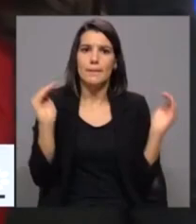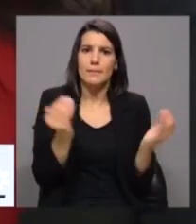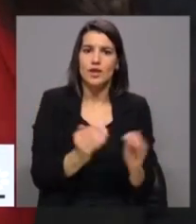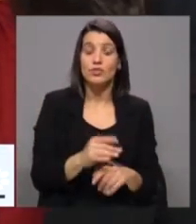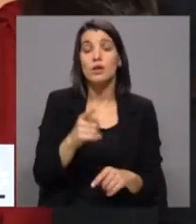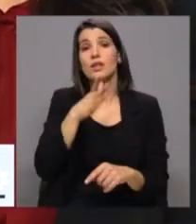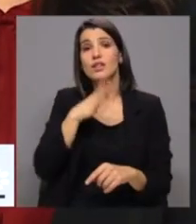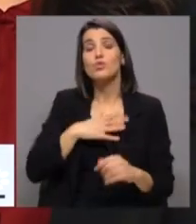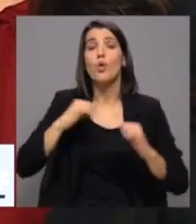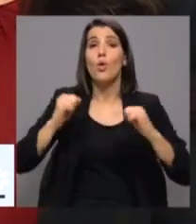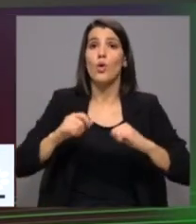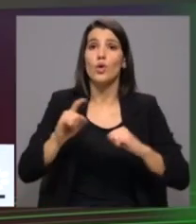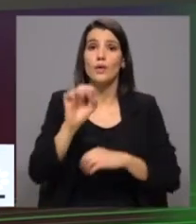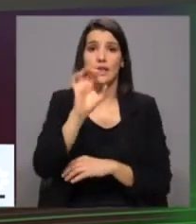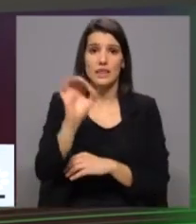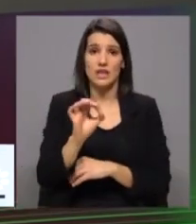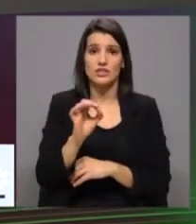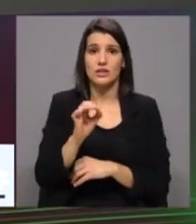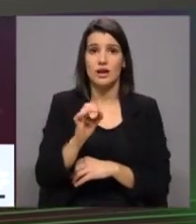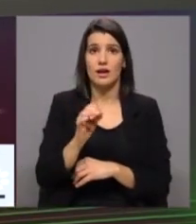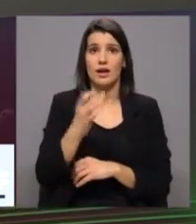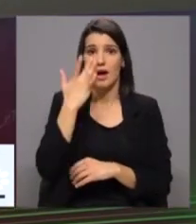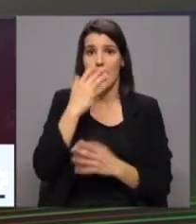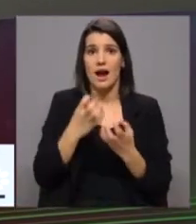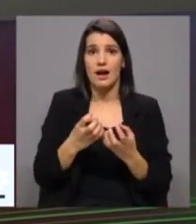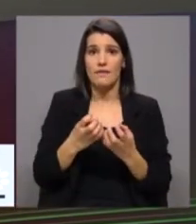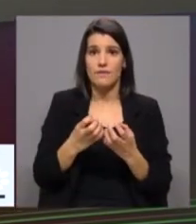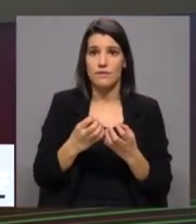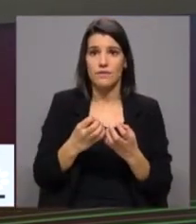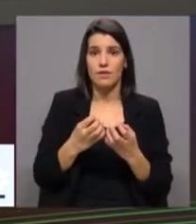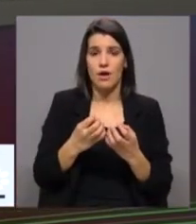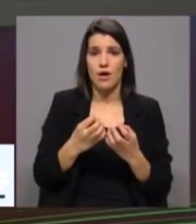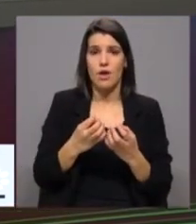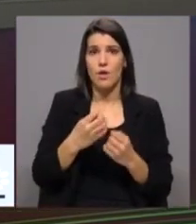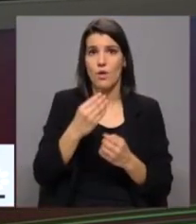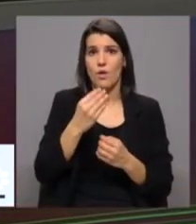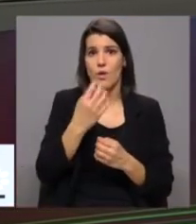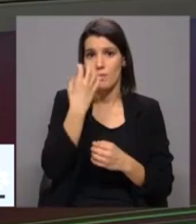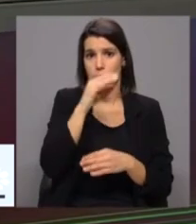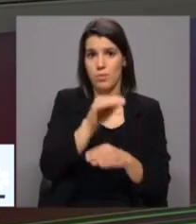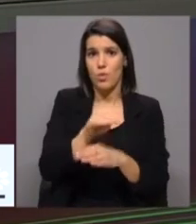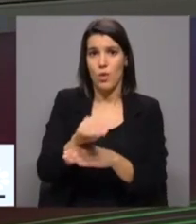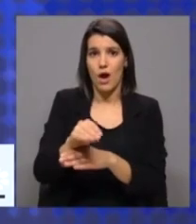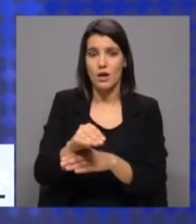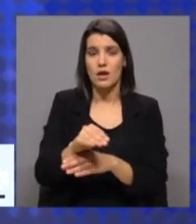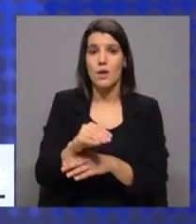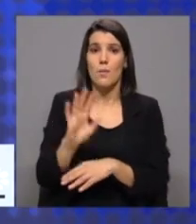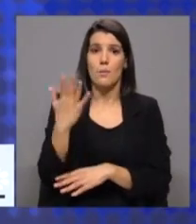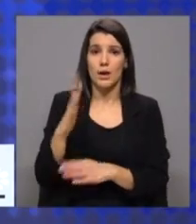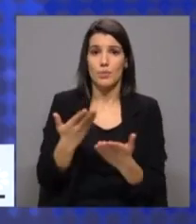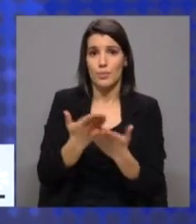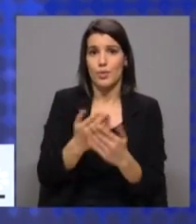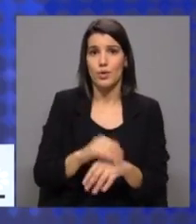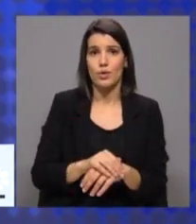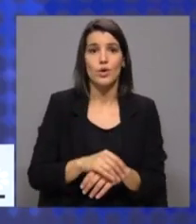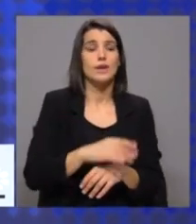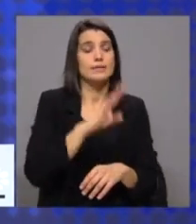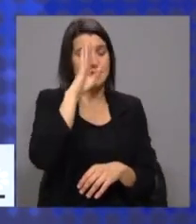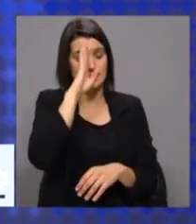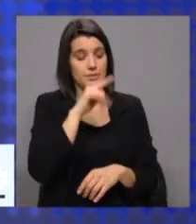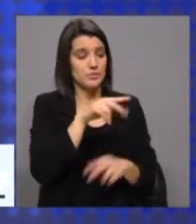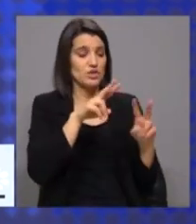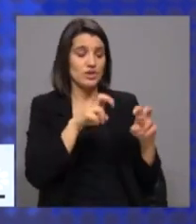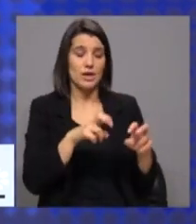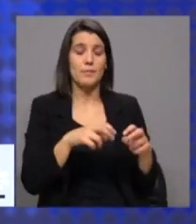concorda com a taxa de carbono na pecuária que é proposta pelo PAN. Nós sabemos que essa é uma divergência que temos, embora